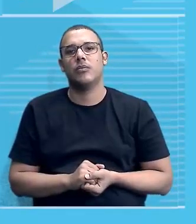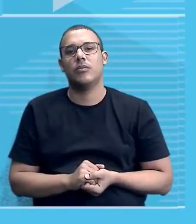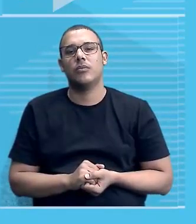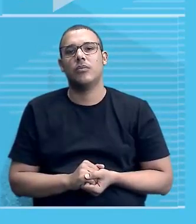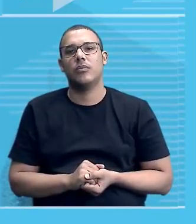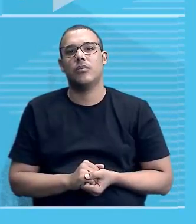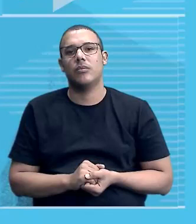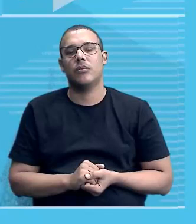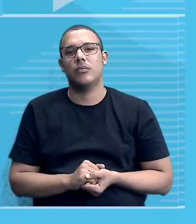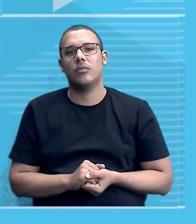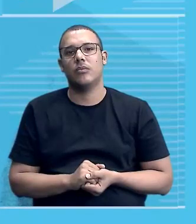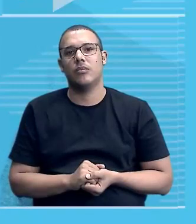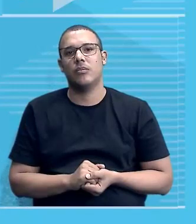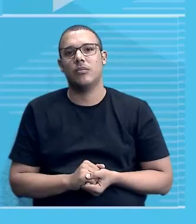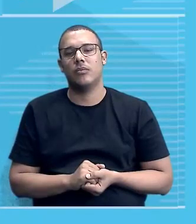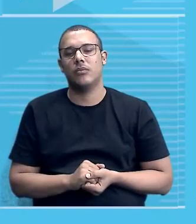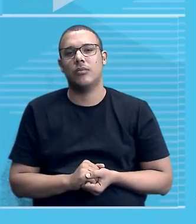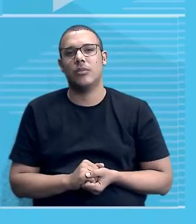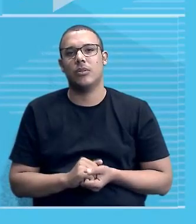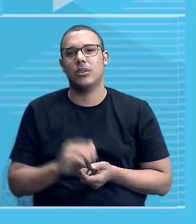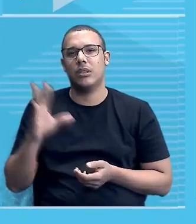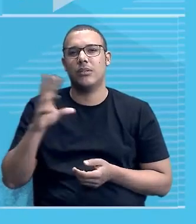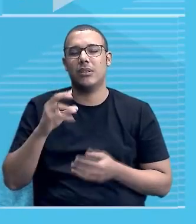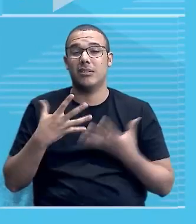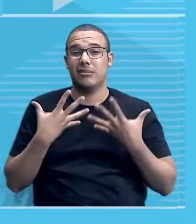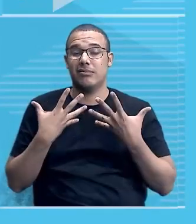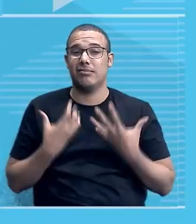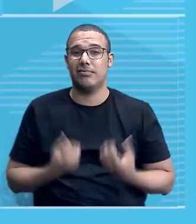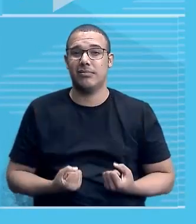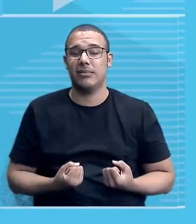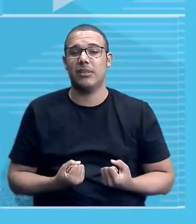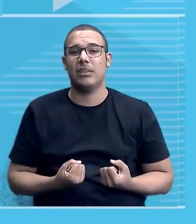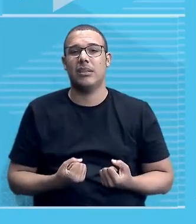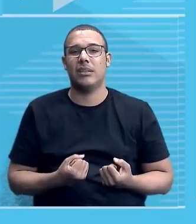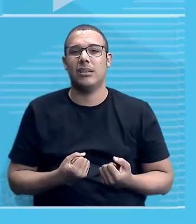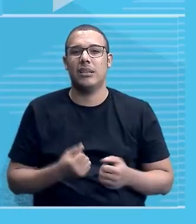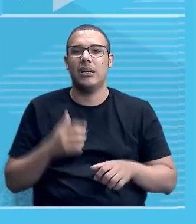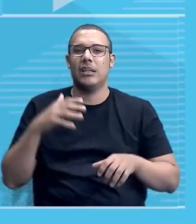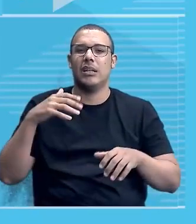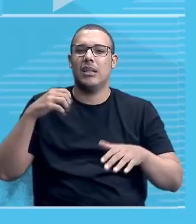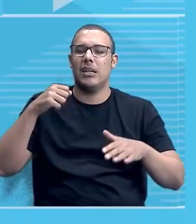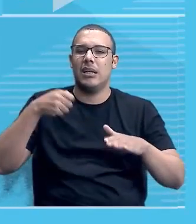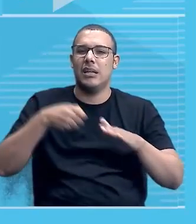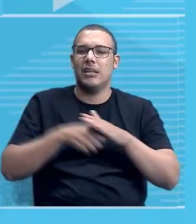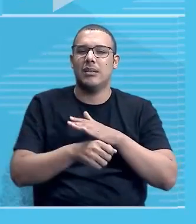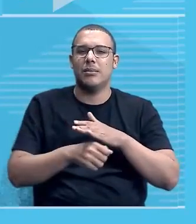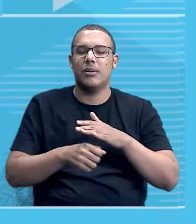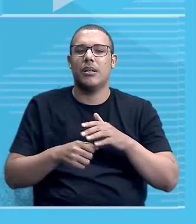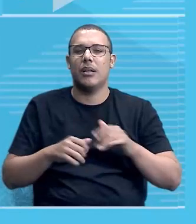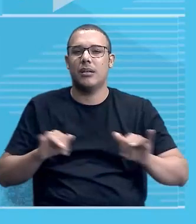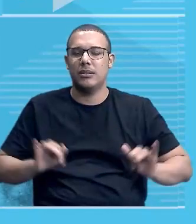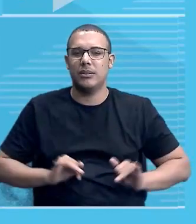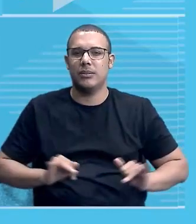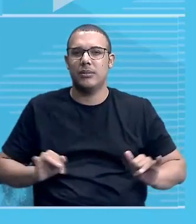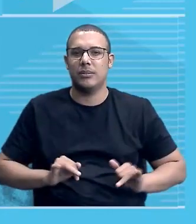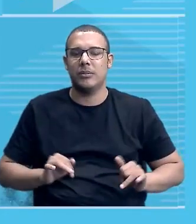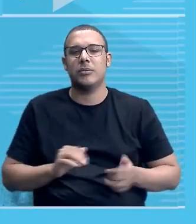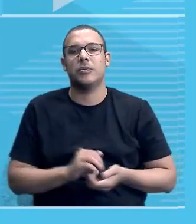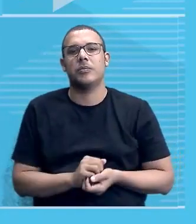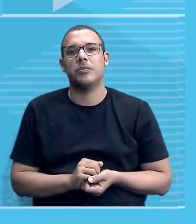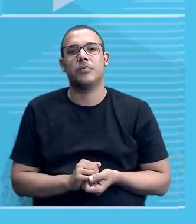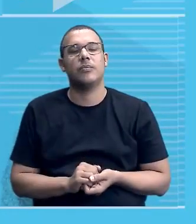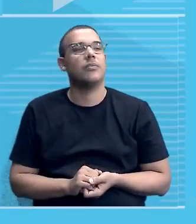extrapolou, os africanos não aguentam mais, né, de serem tanto explorados, tanto dominados, tanto maltratados. Vai pipocar na